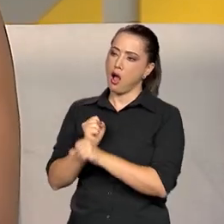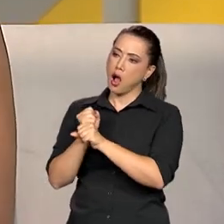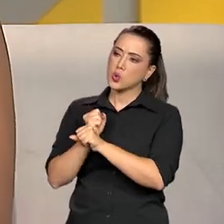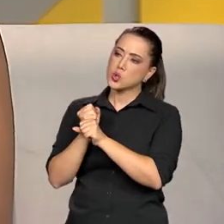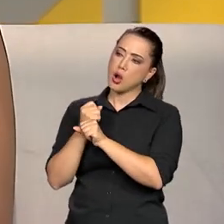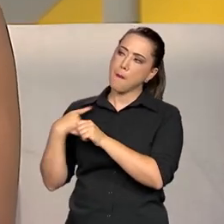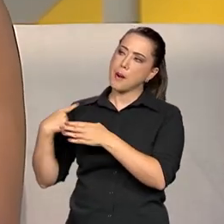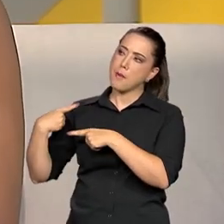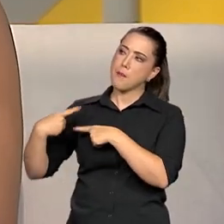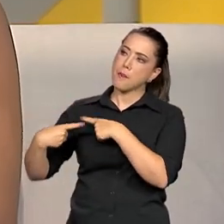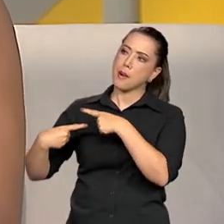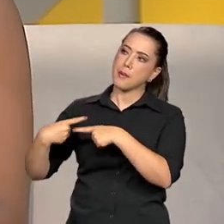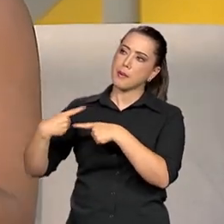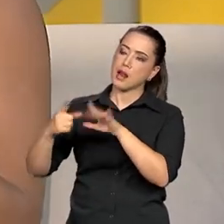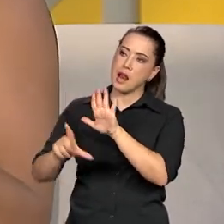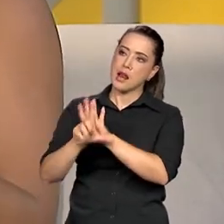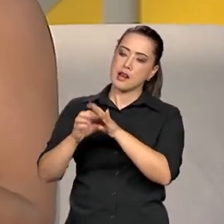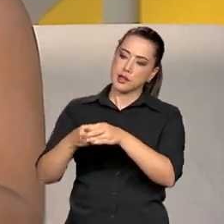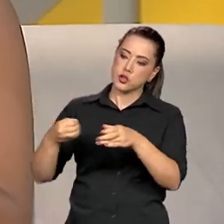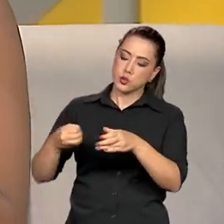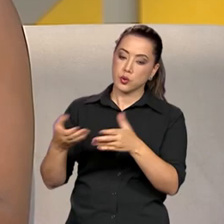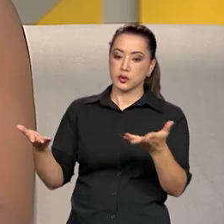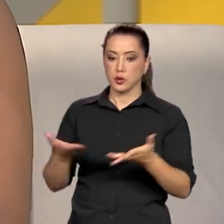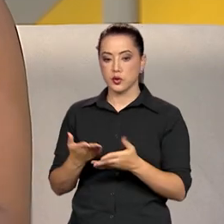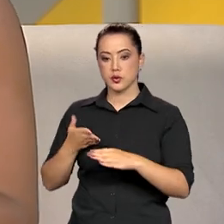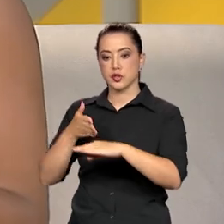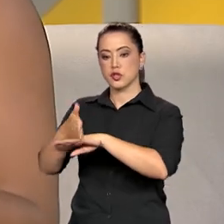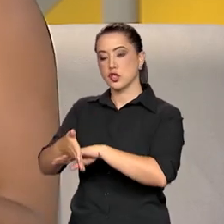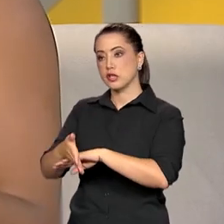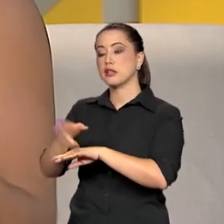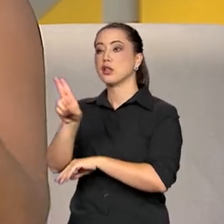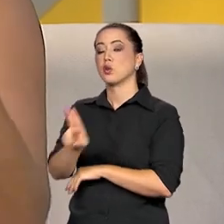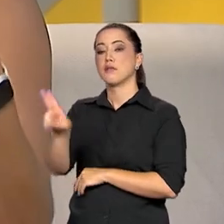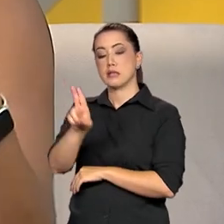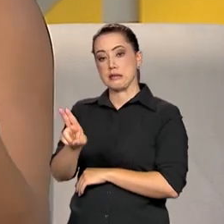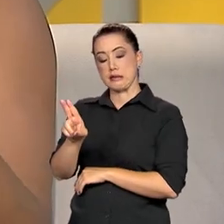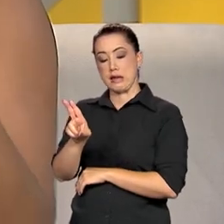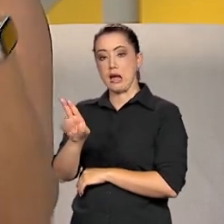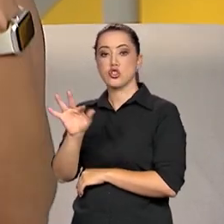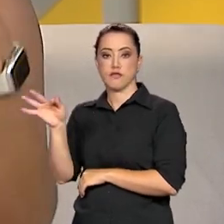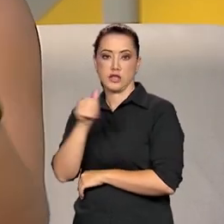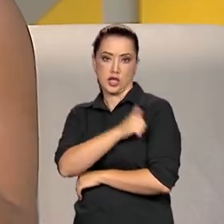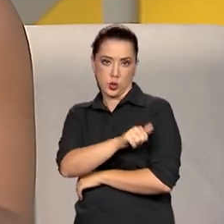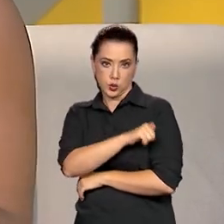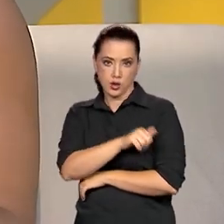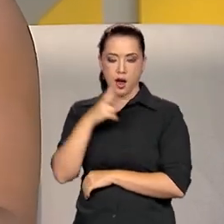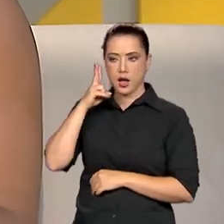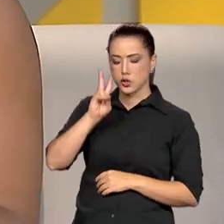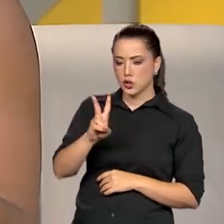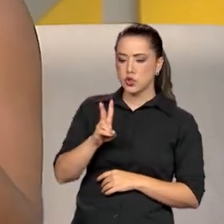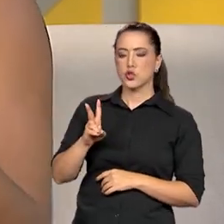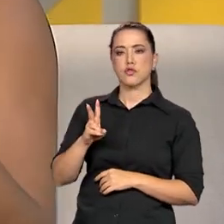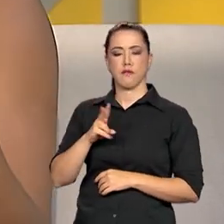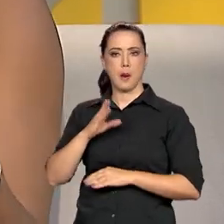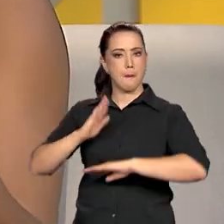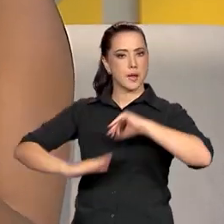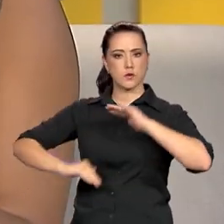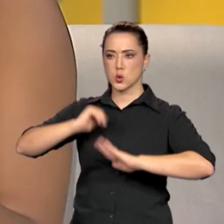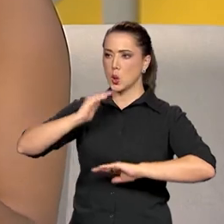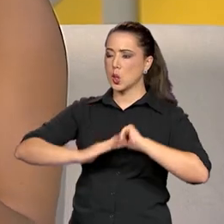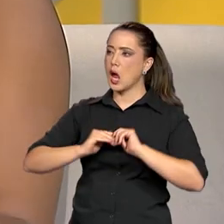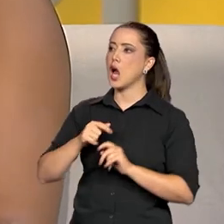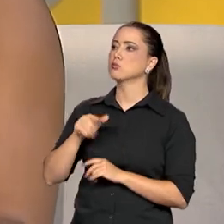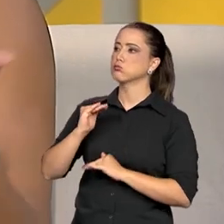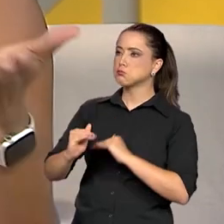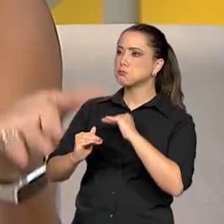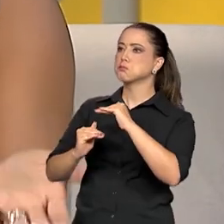resultados, por exemplo, da lei de cotas. A gente hoje, quando entra na UERJ, a gente vê já em grandes carreiras, digamos assim, um percentual de